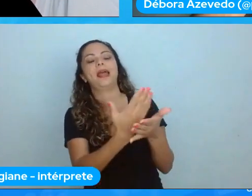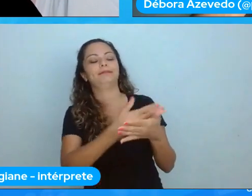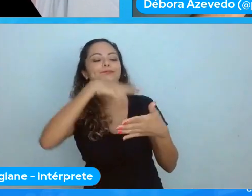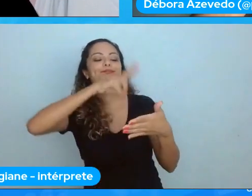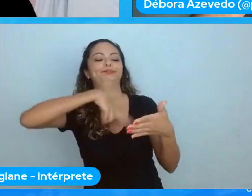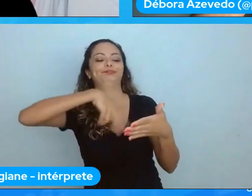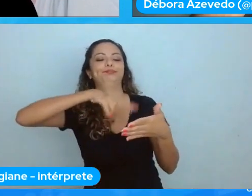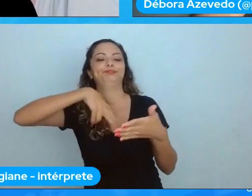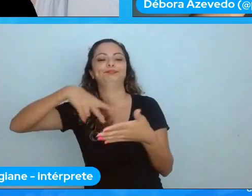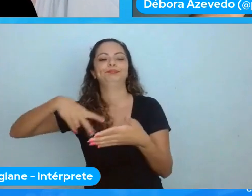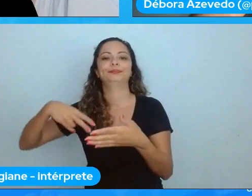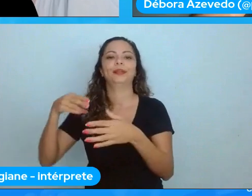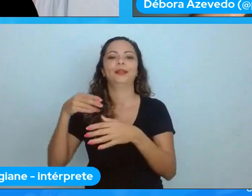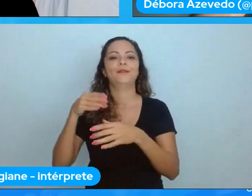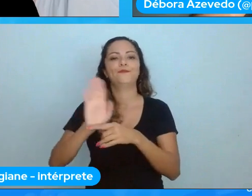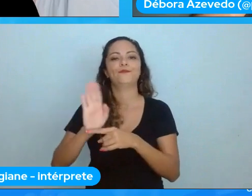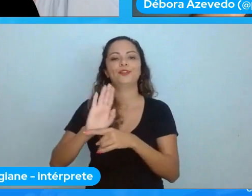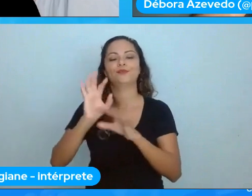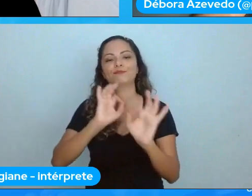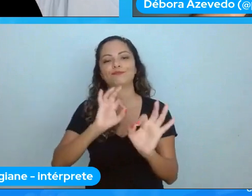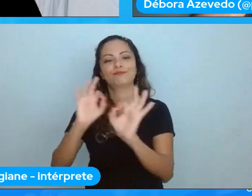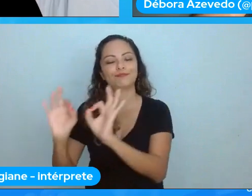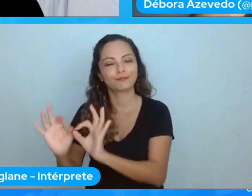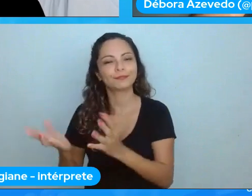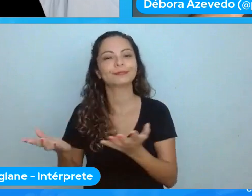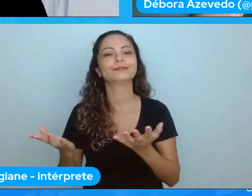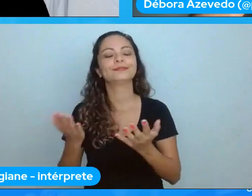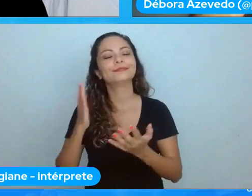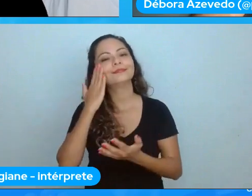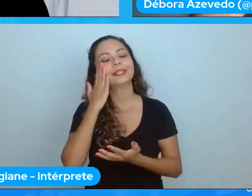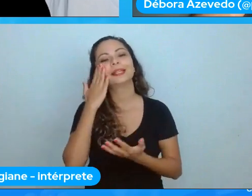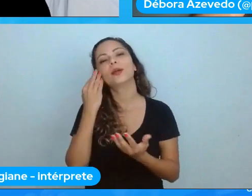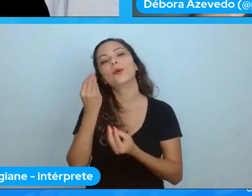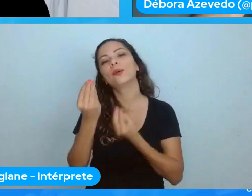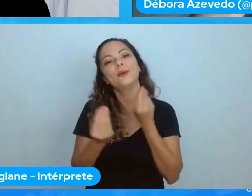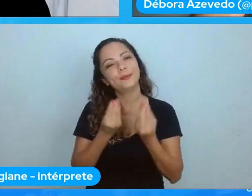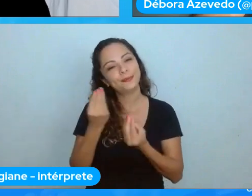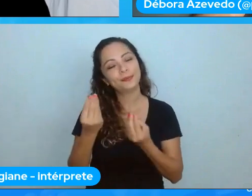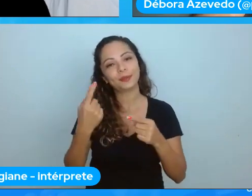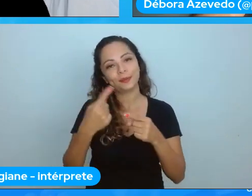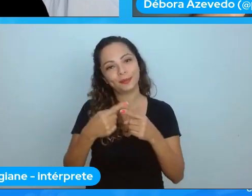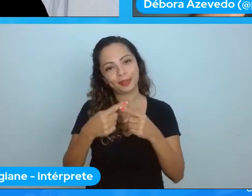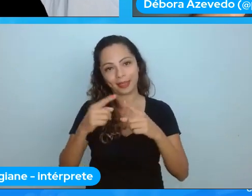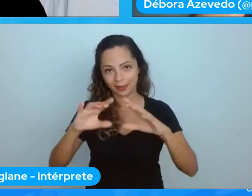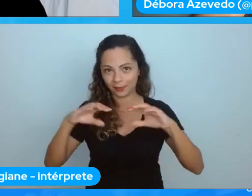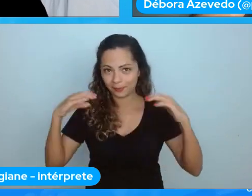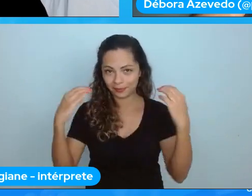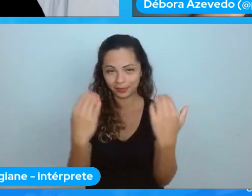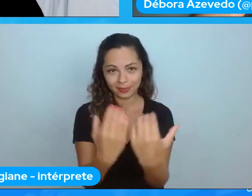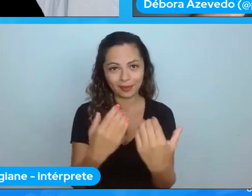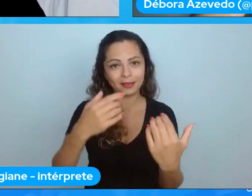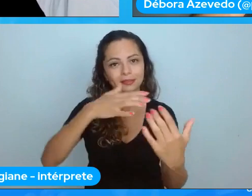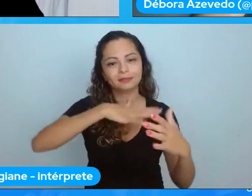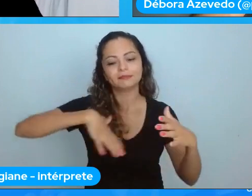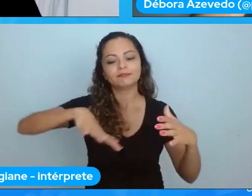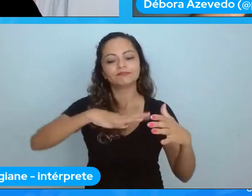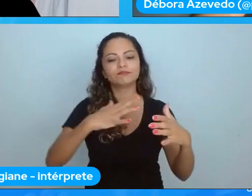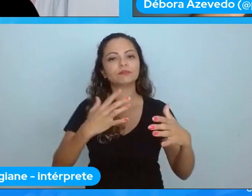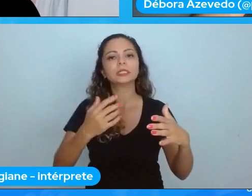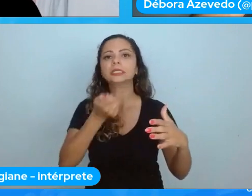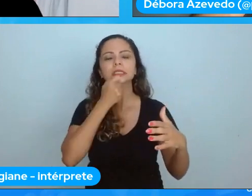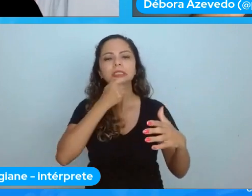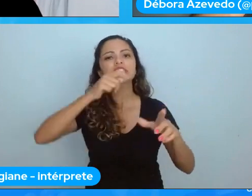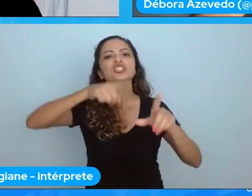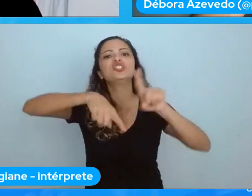processo de vou catar aqui um pessoal eu vou entender aqui porque a nossa comunidade não está funcionando desse jeito que a gente pode mudar